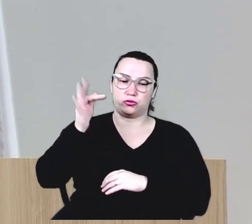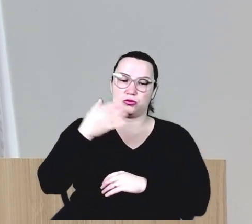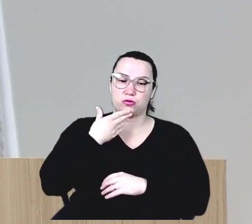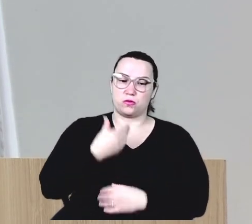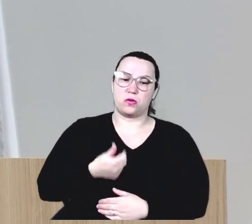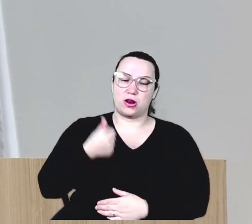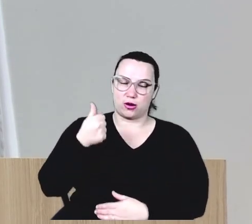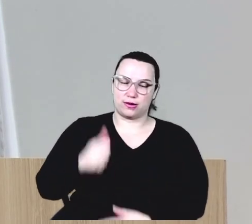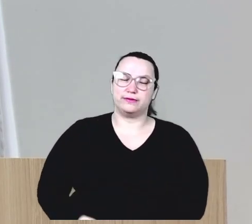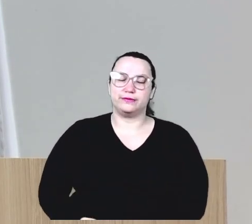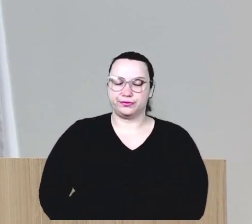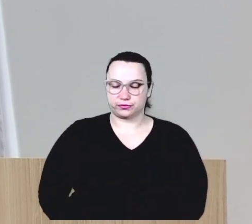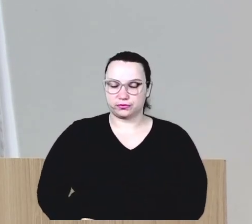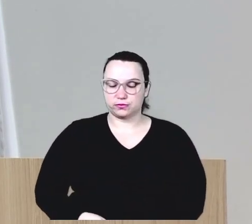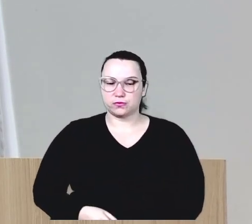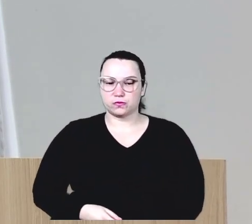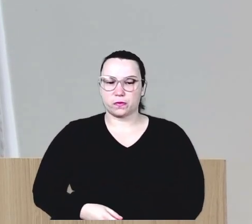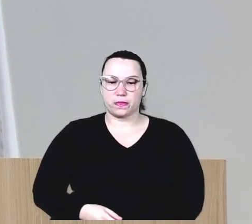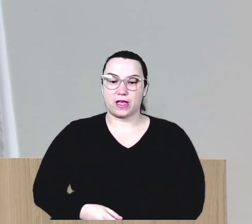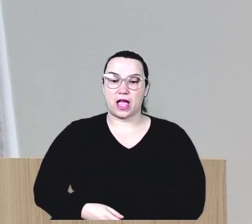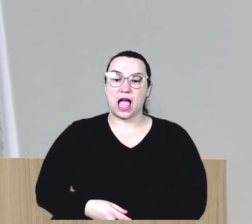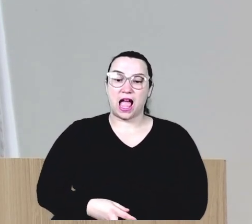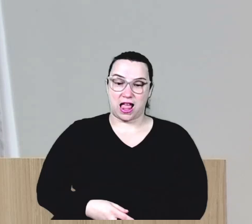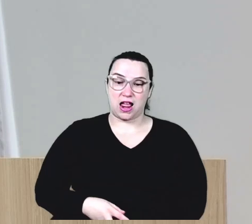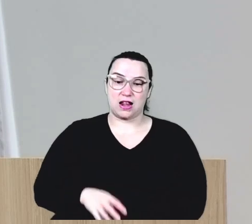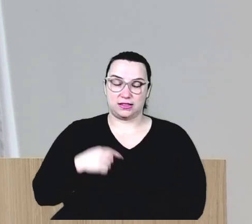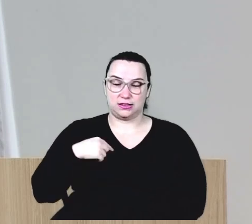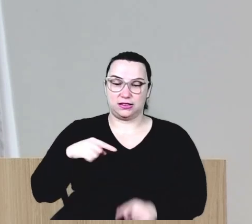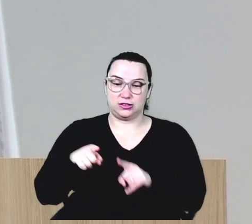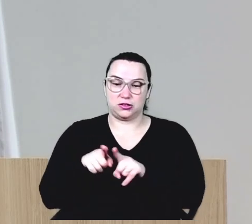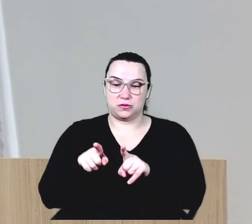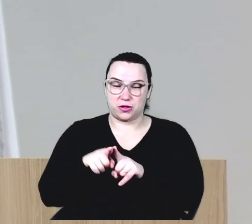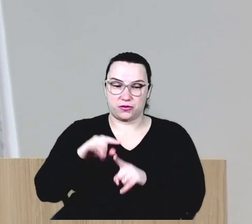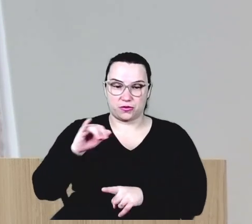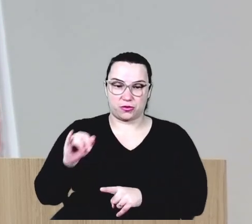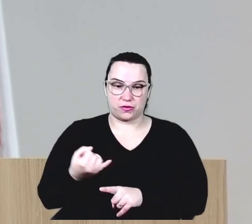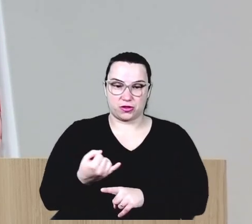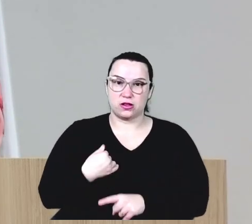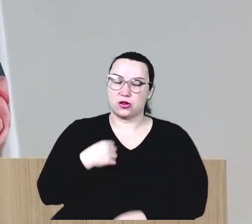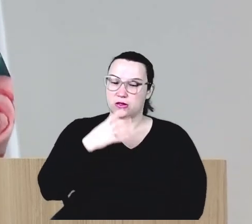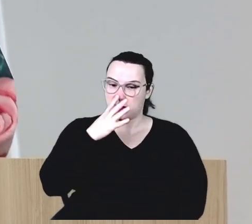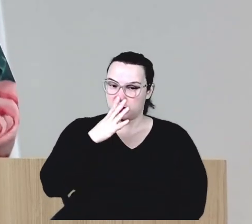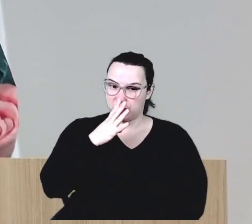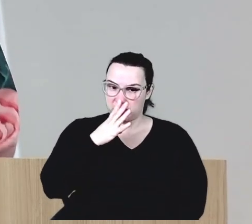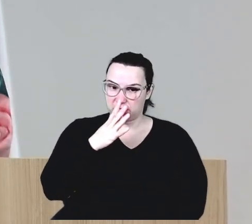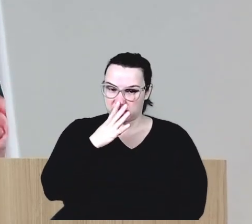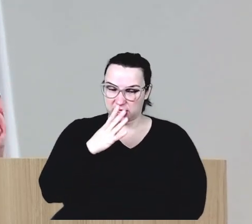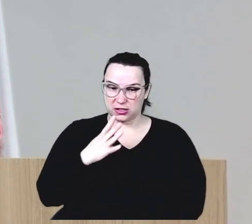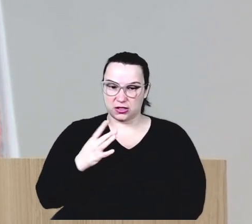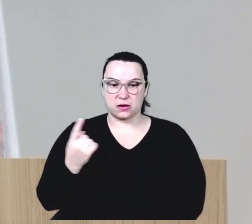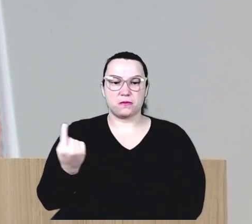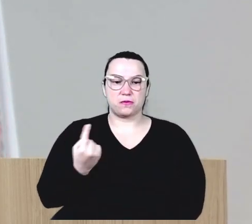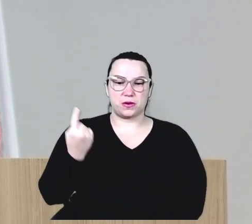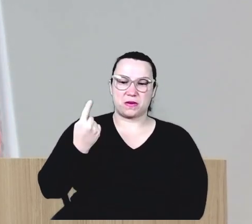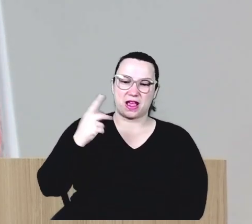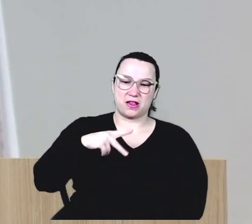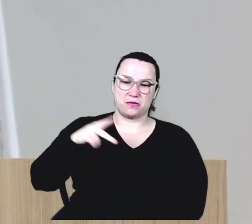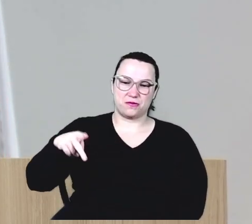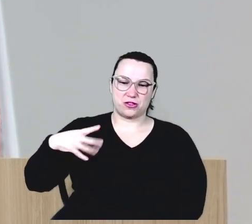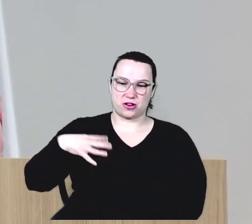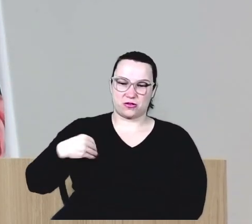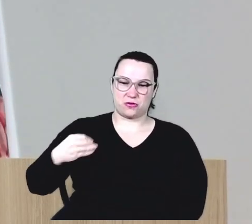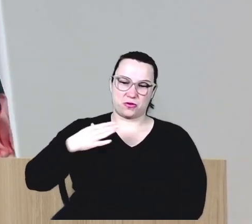Eu também não... Vou aproveitar que a prof. Elaine, eu tenho uma admiração enorme. Primeira professora do meu filho,